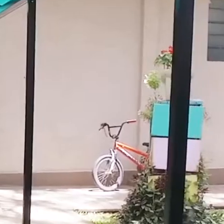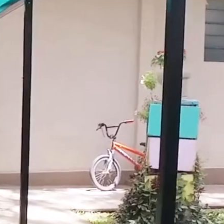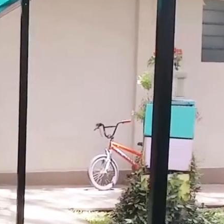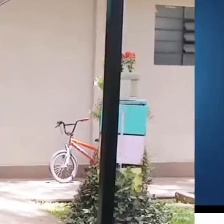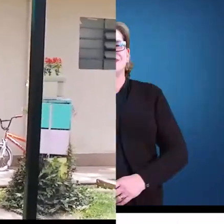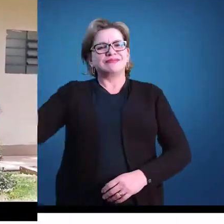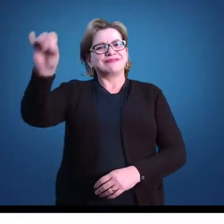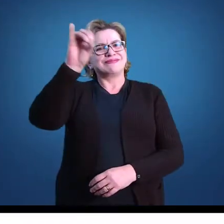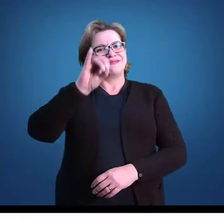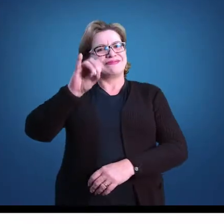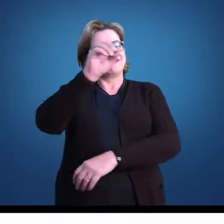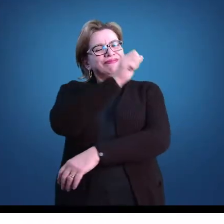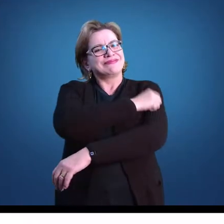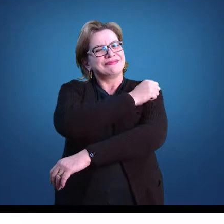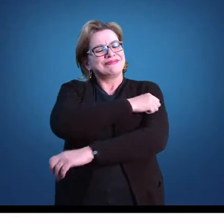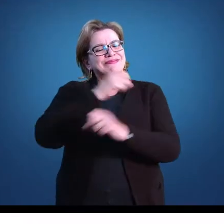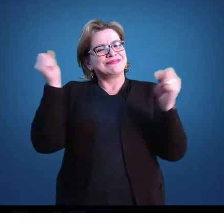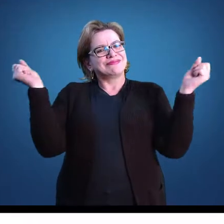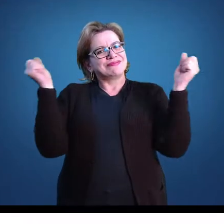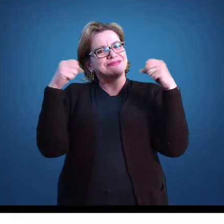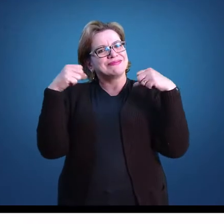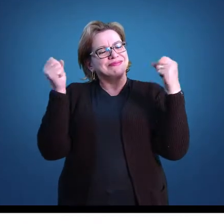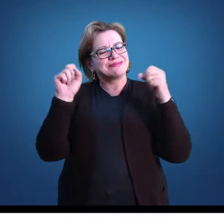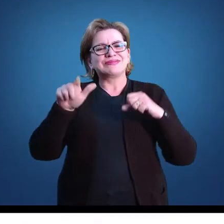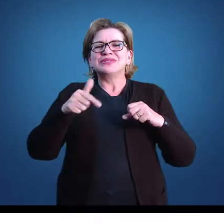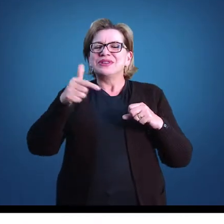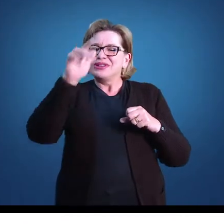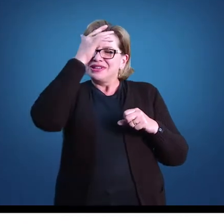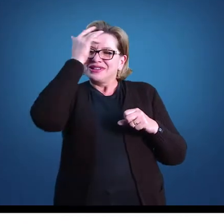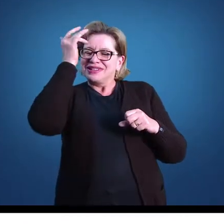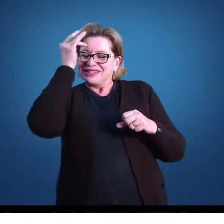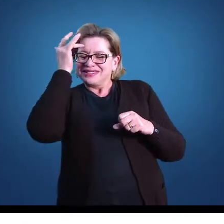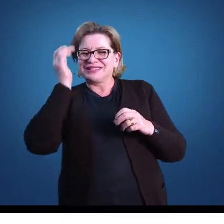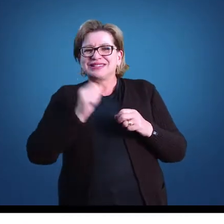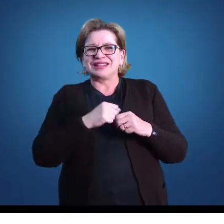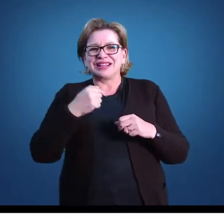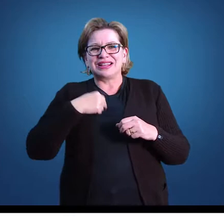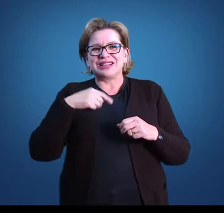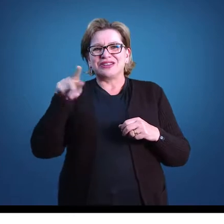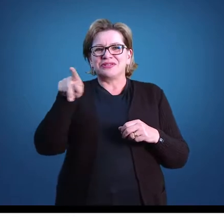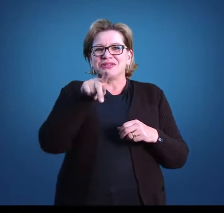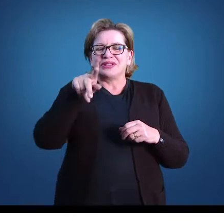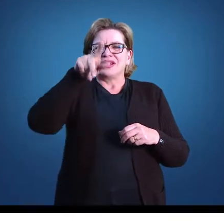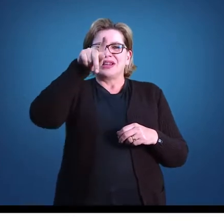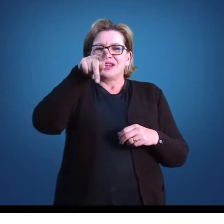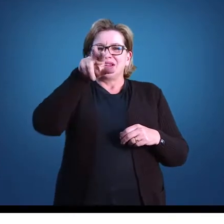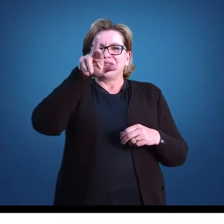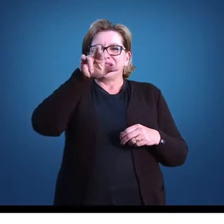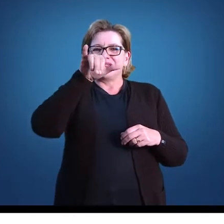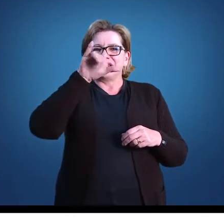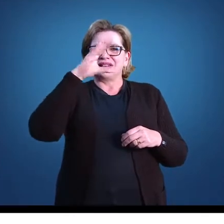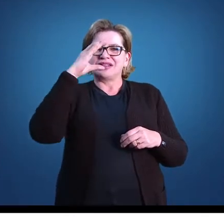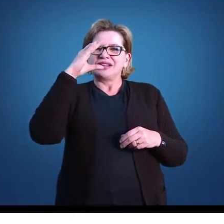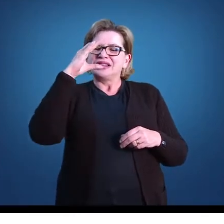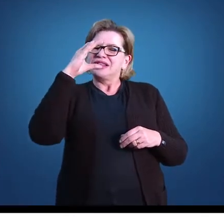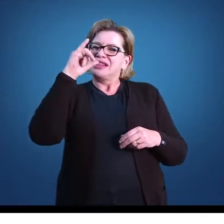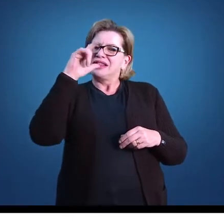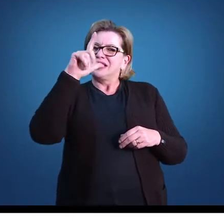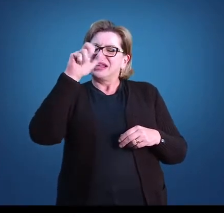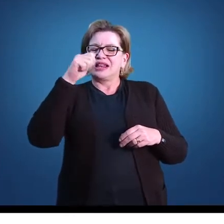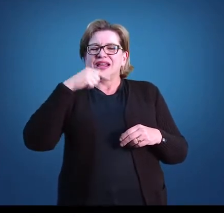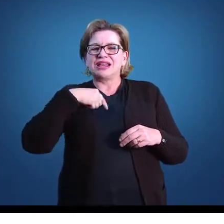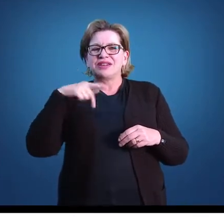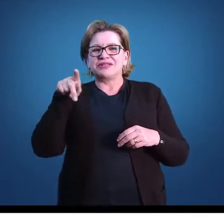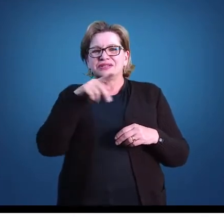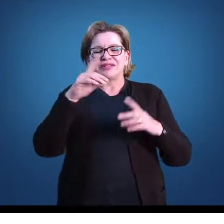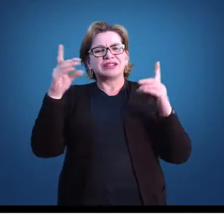Olá, acadêmicos do curso de Educação Física e demais espectadores. Eu sou a professora Priscila, da disciplina de Didática, e é um prazer